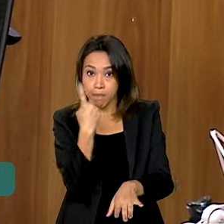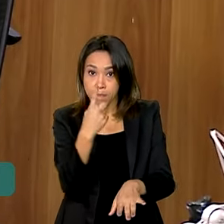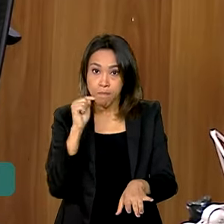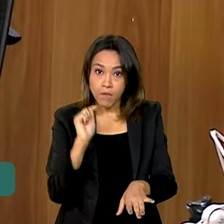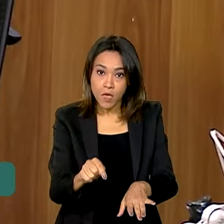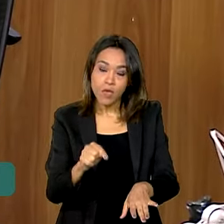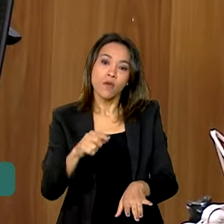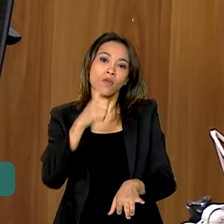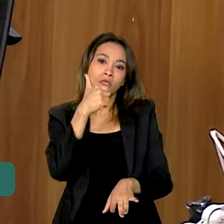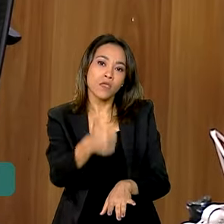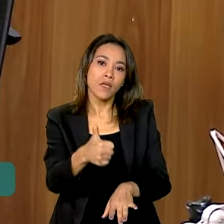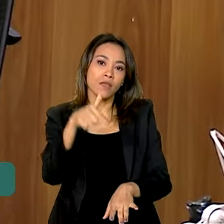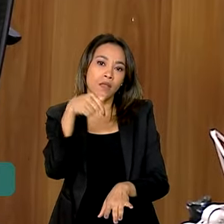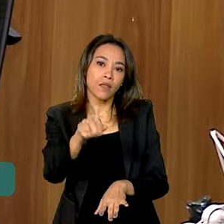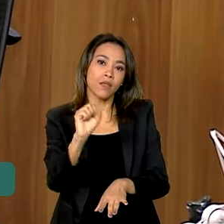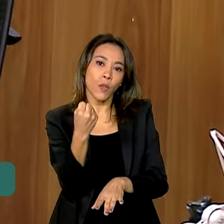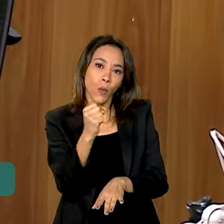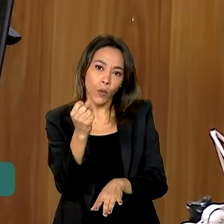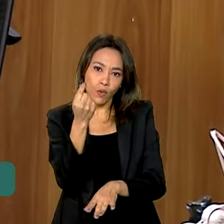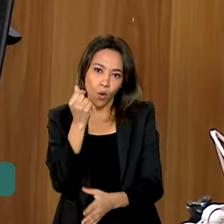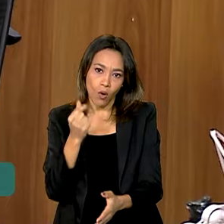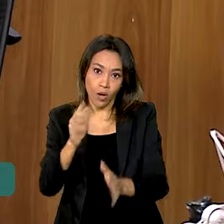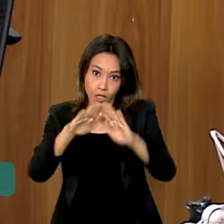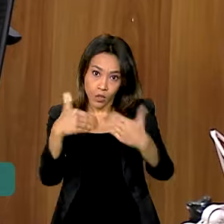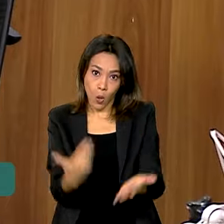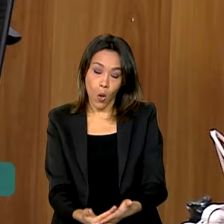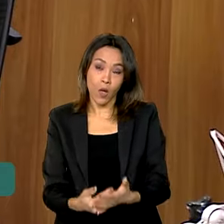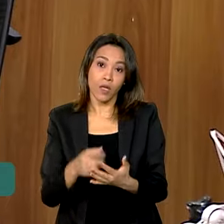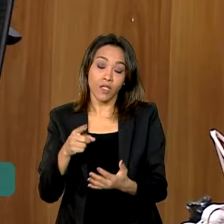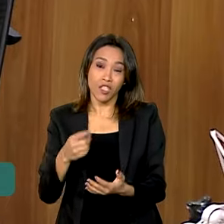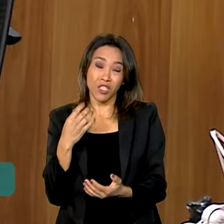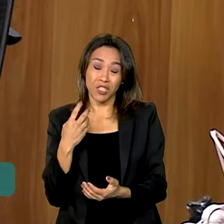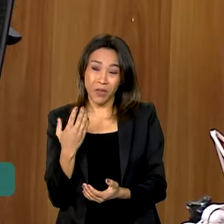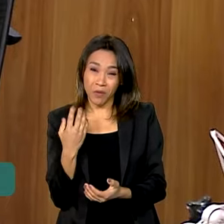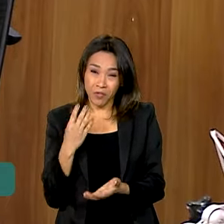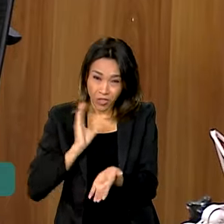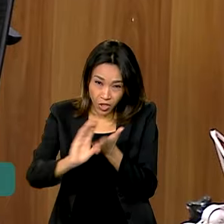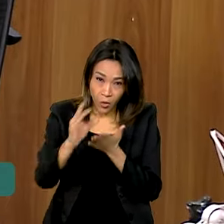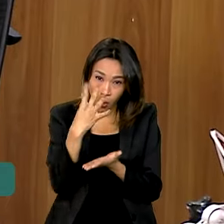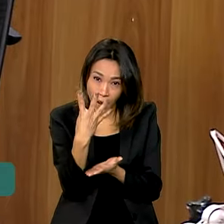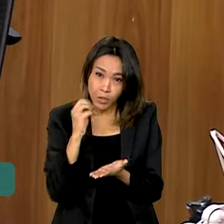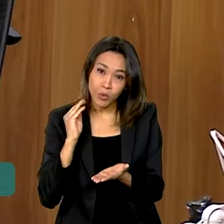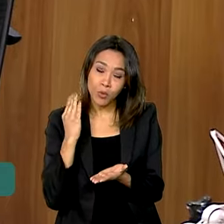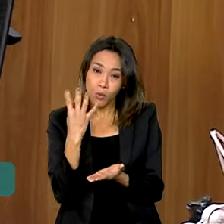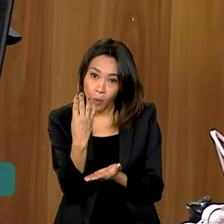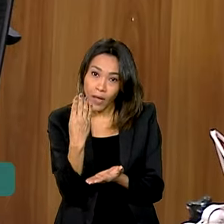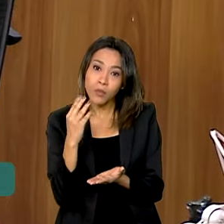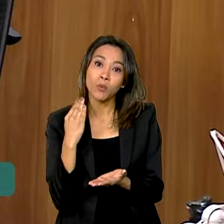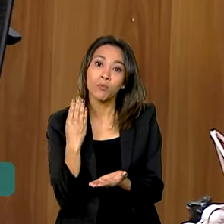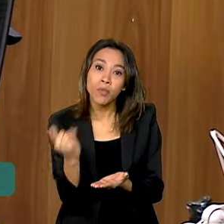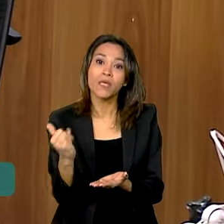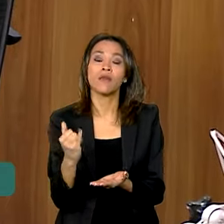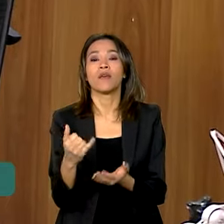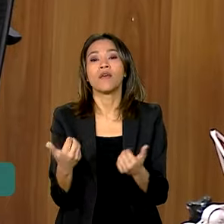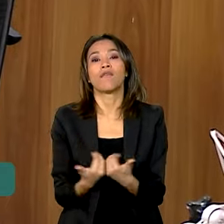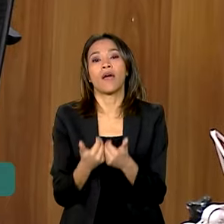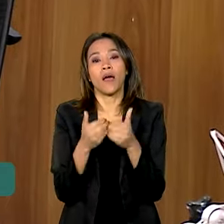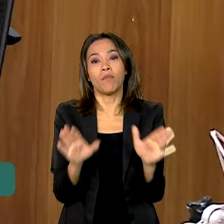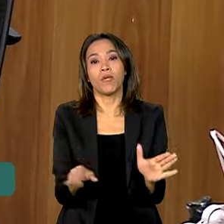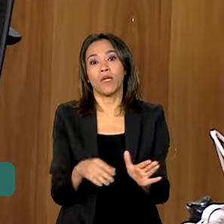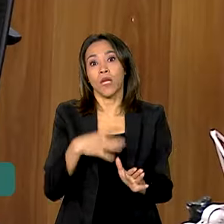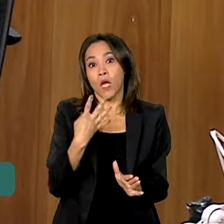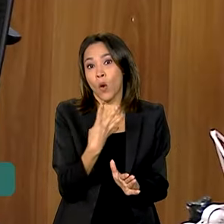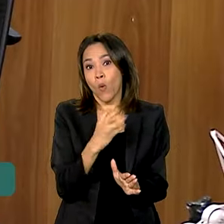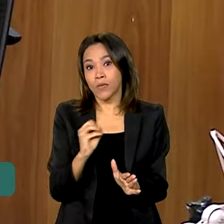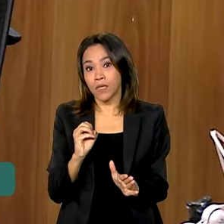creches, um investimento de 4 bilhões de reais e que devem gerar 400 mil novas vagas em todo o